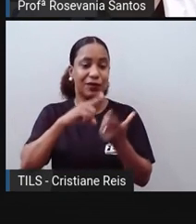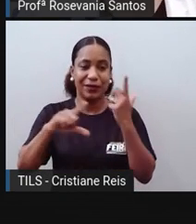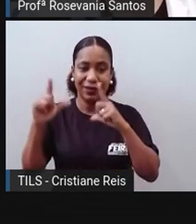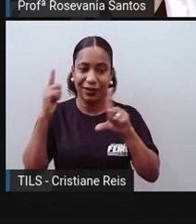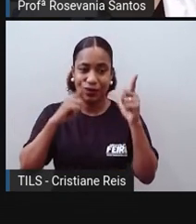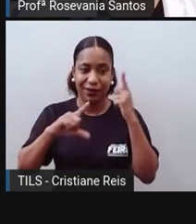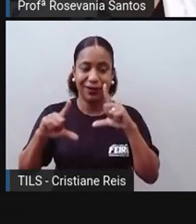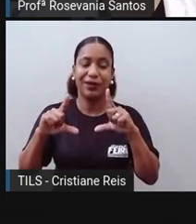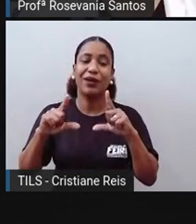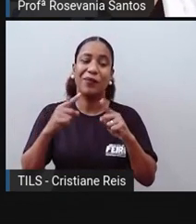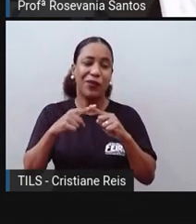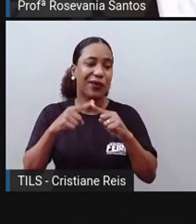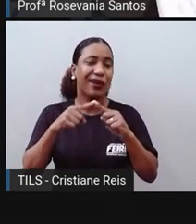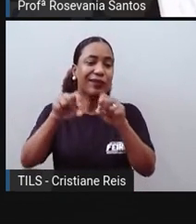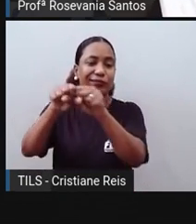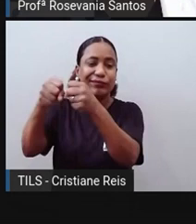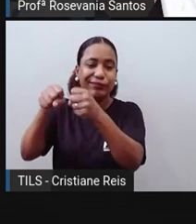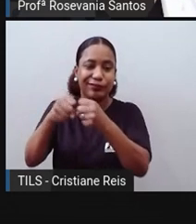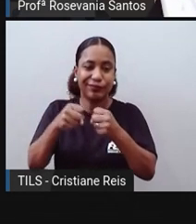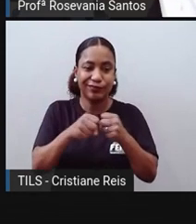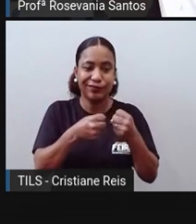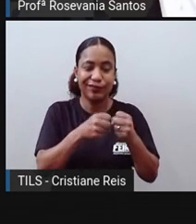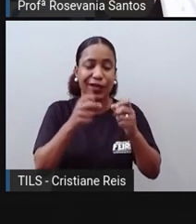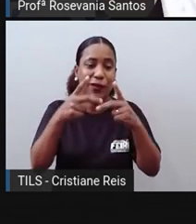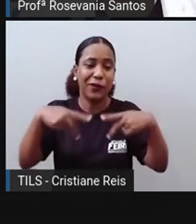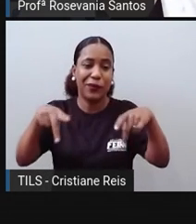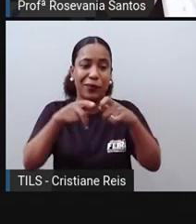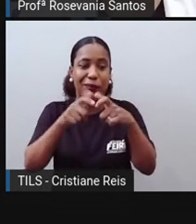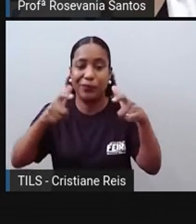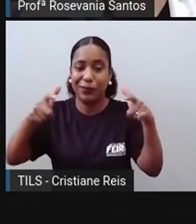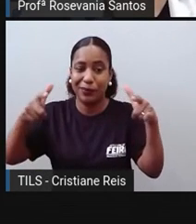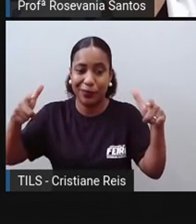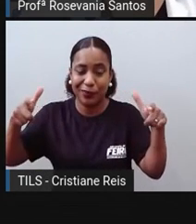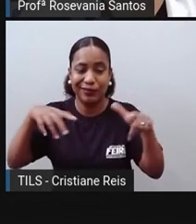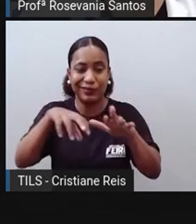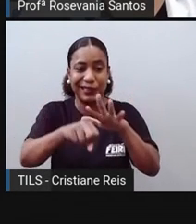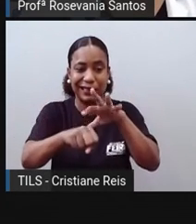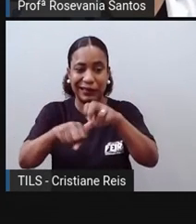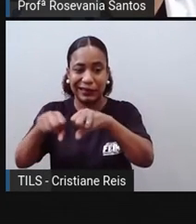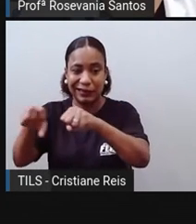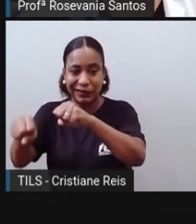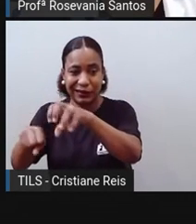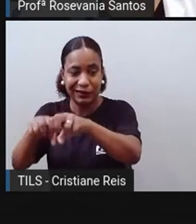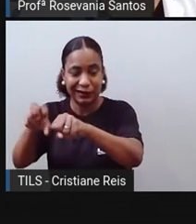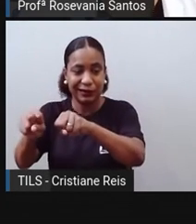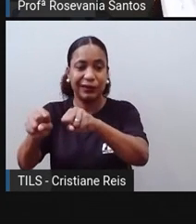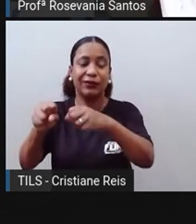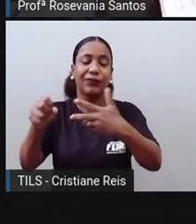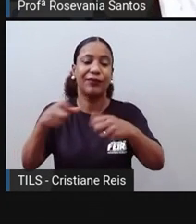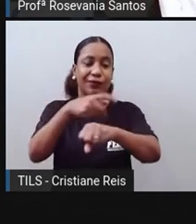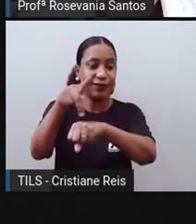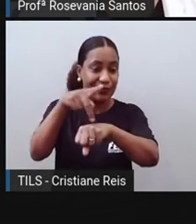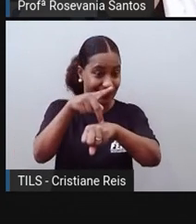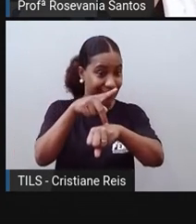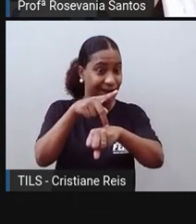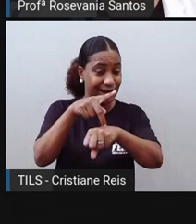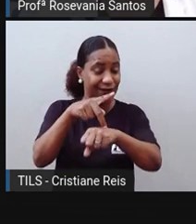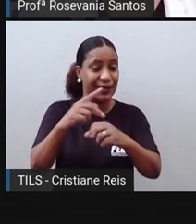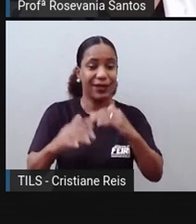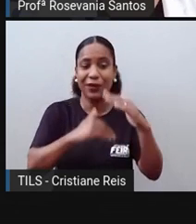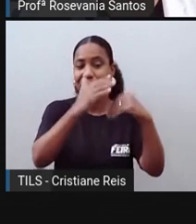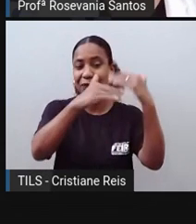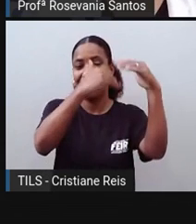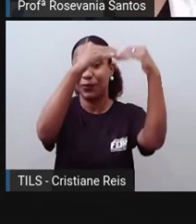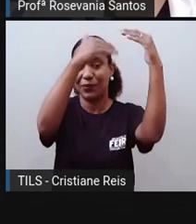fala de crescimento populacional. E que as nações mais pobres são também as que têm maior crescimento e são as que exigem mais